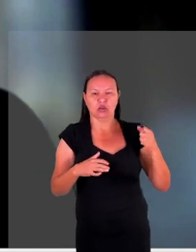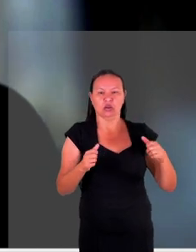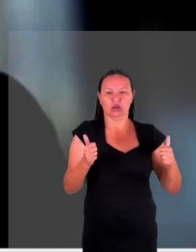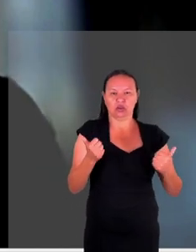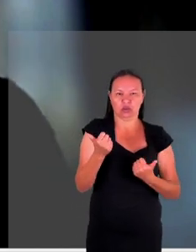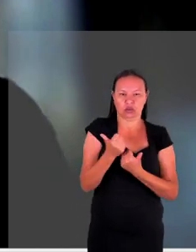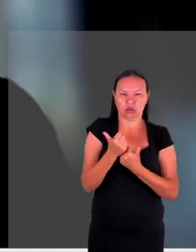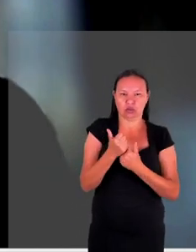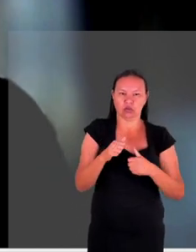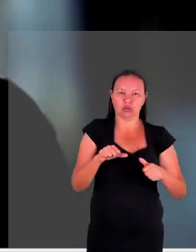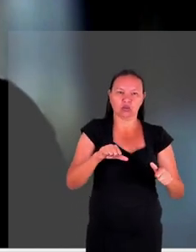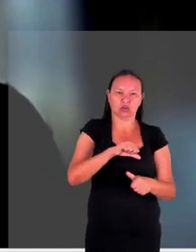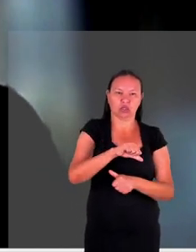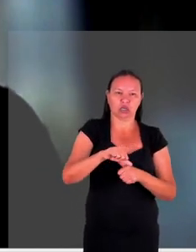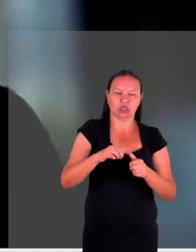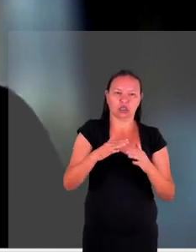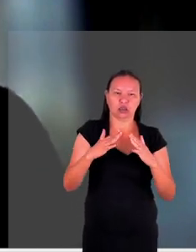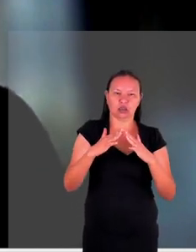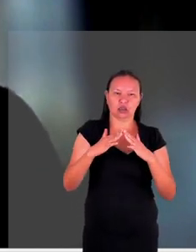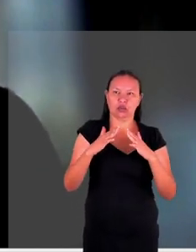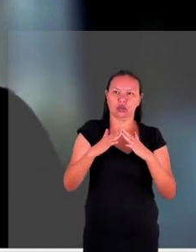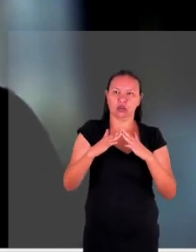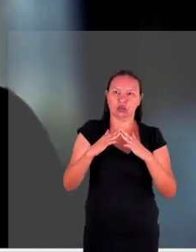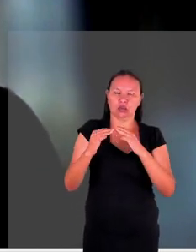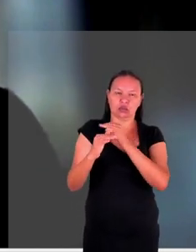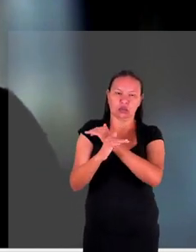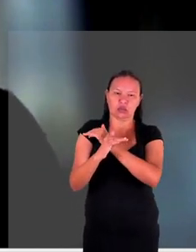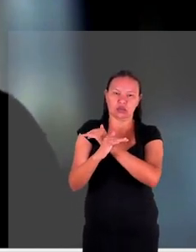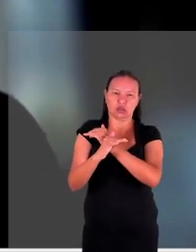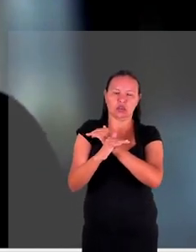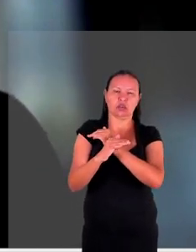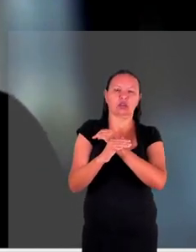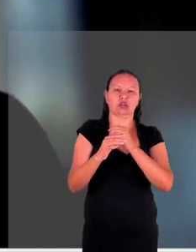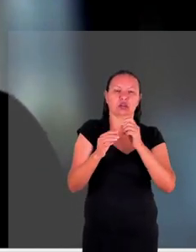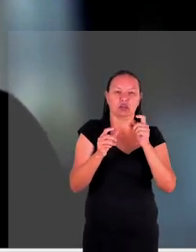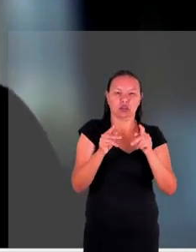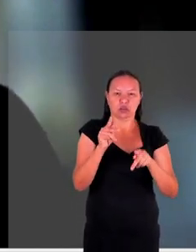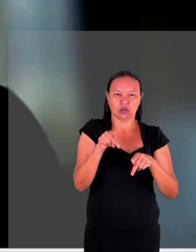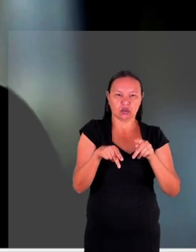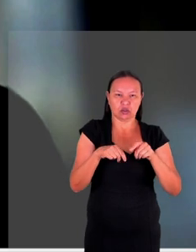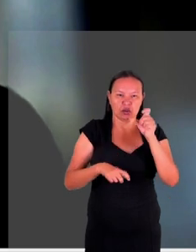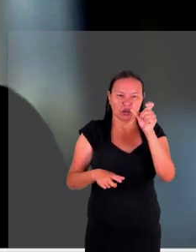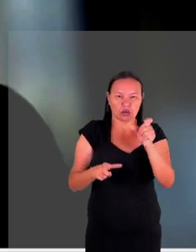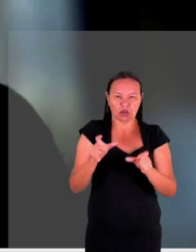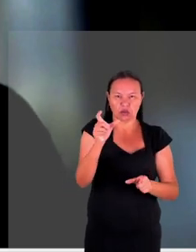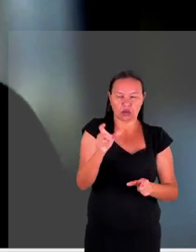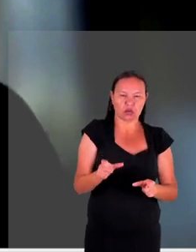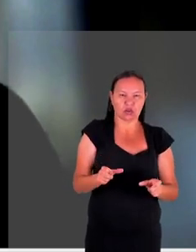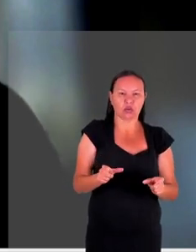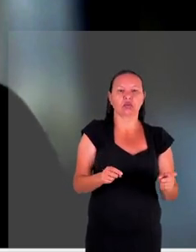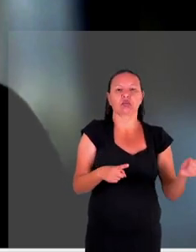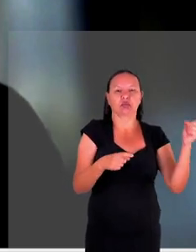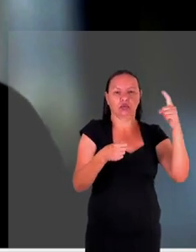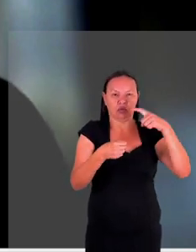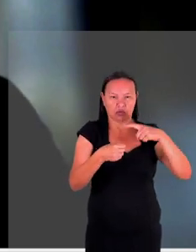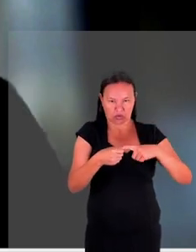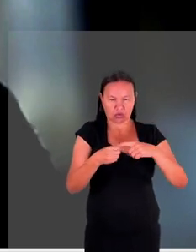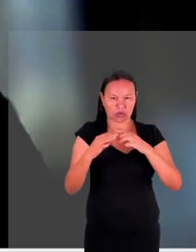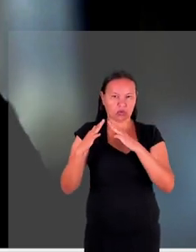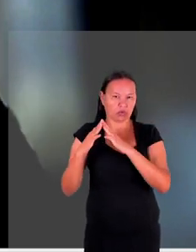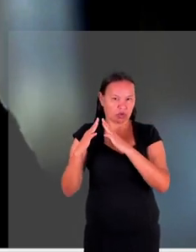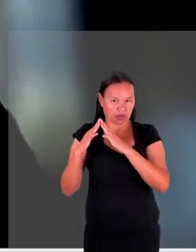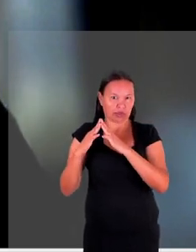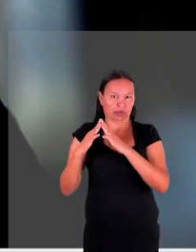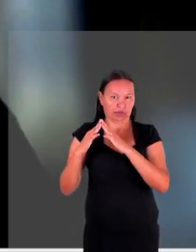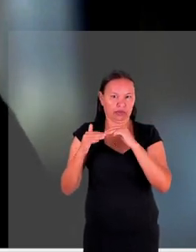numa casa uma casa civis que as pessoas voltaram desculpa para morar nessa casa